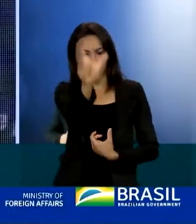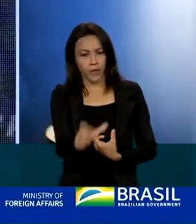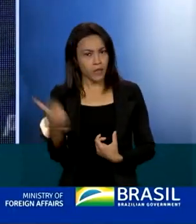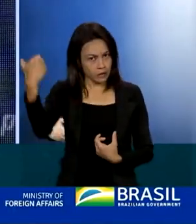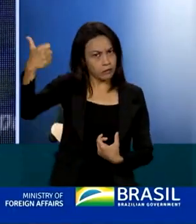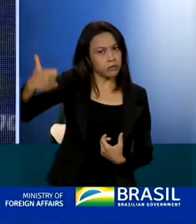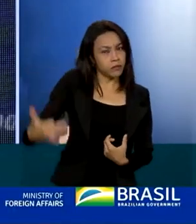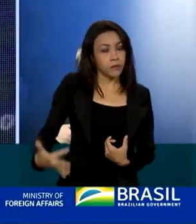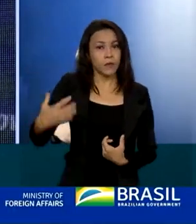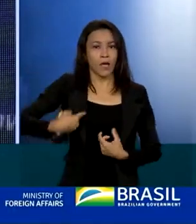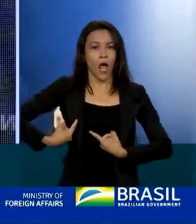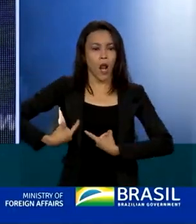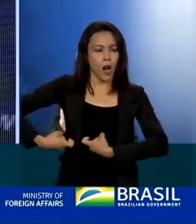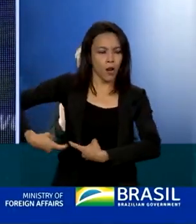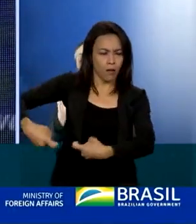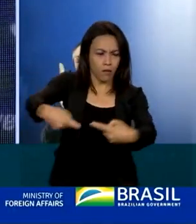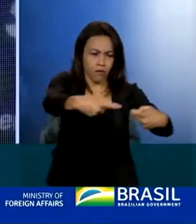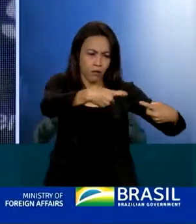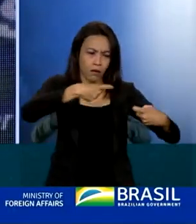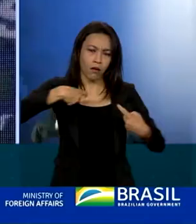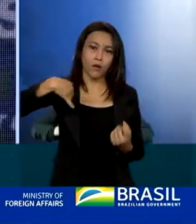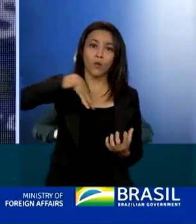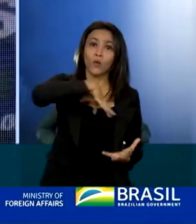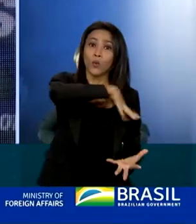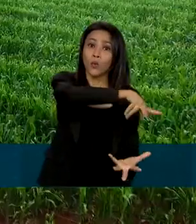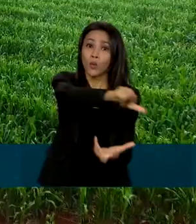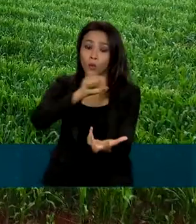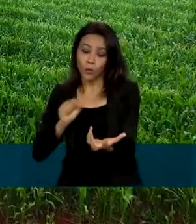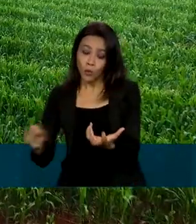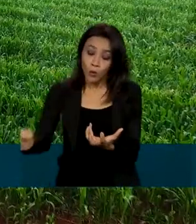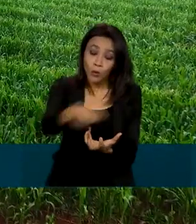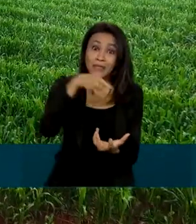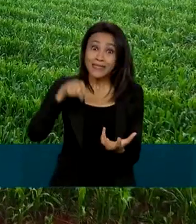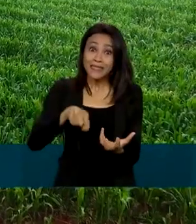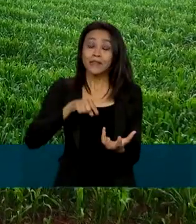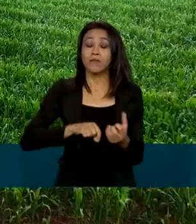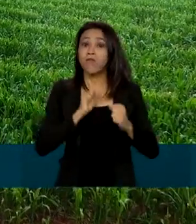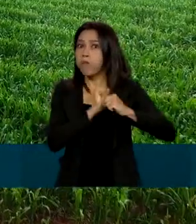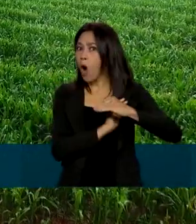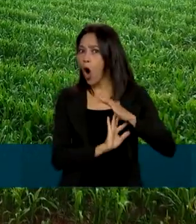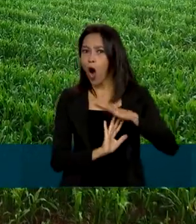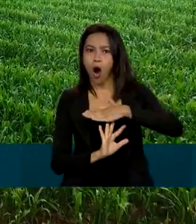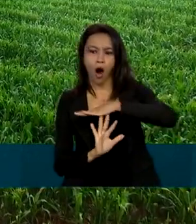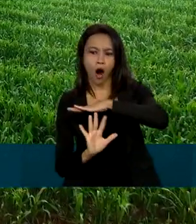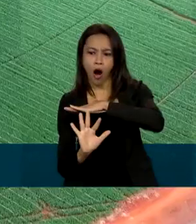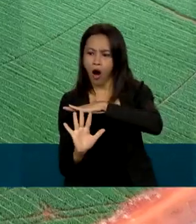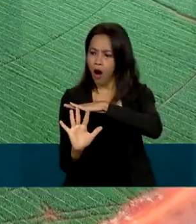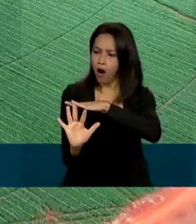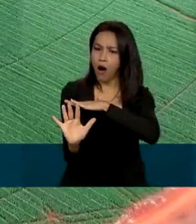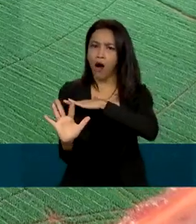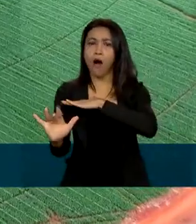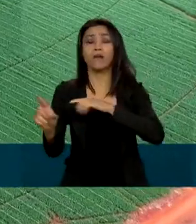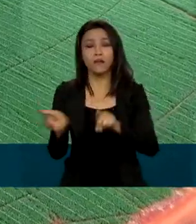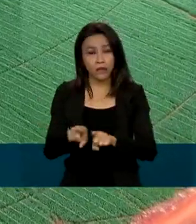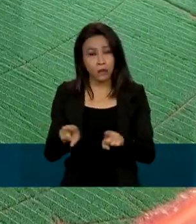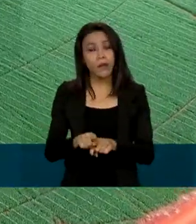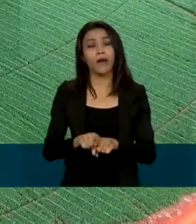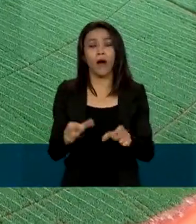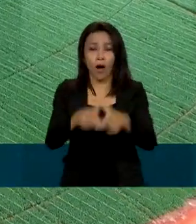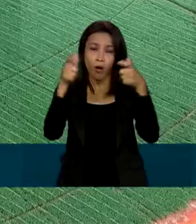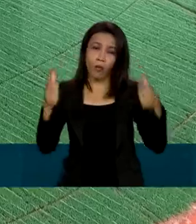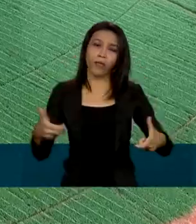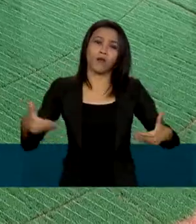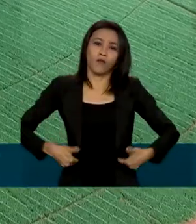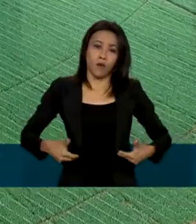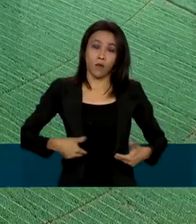as guerras ao redor do mundo aumentam o número de refugiados e, consequentemente, a fome e destacou o papel do Brasil na produção